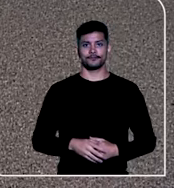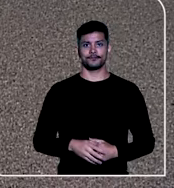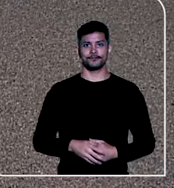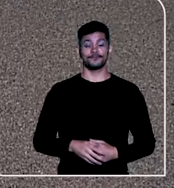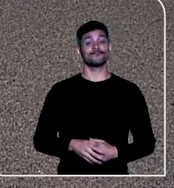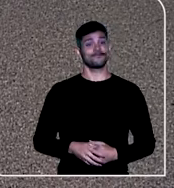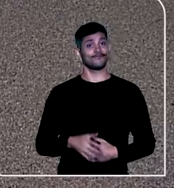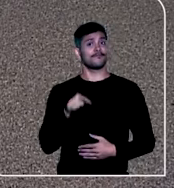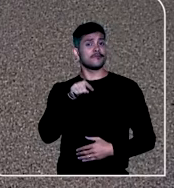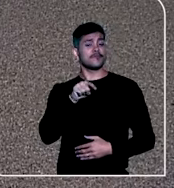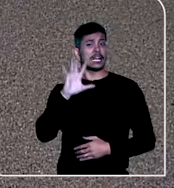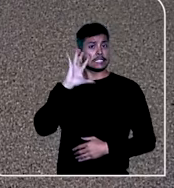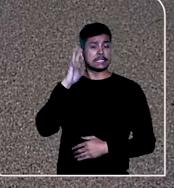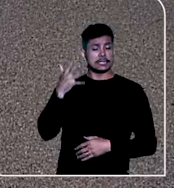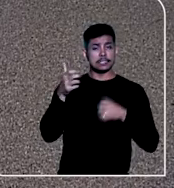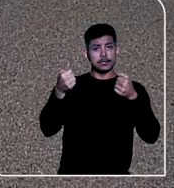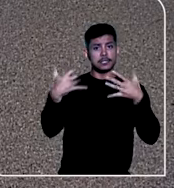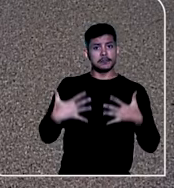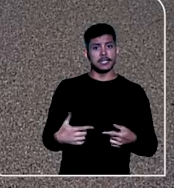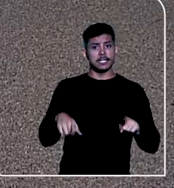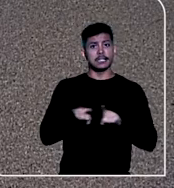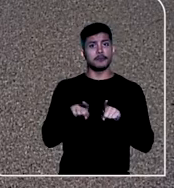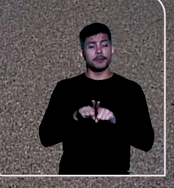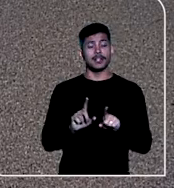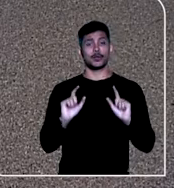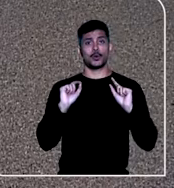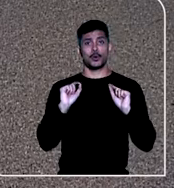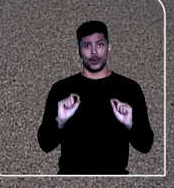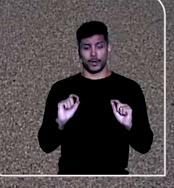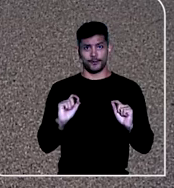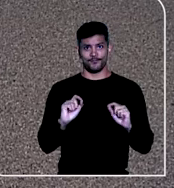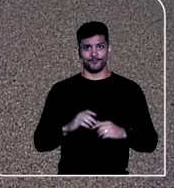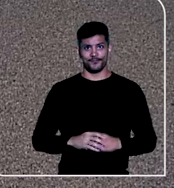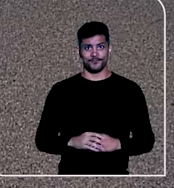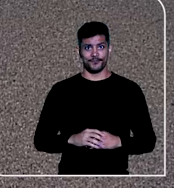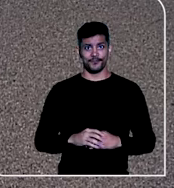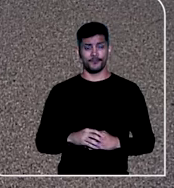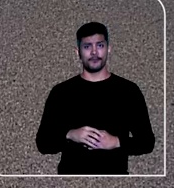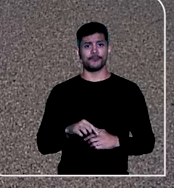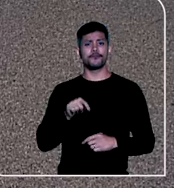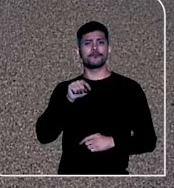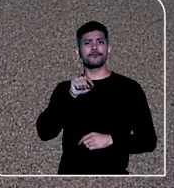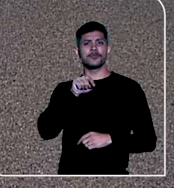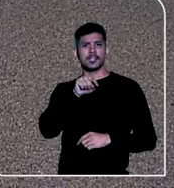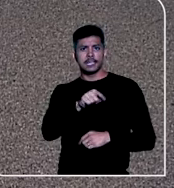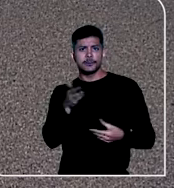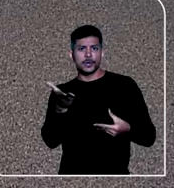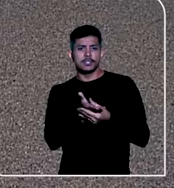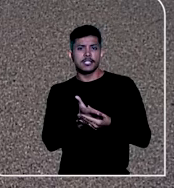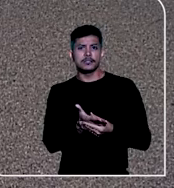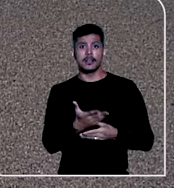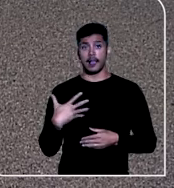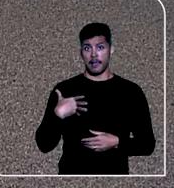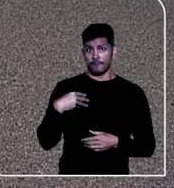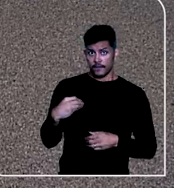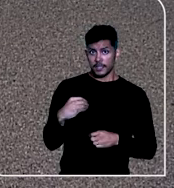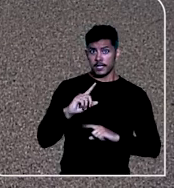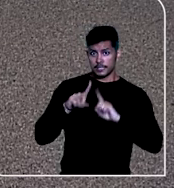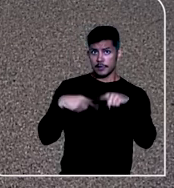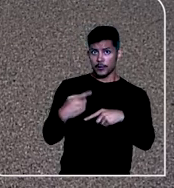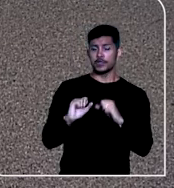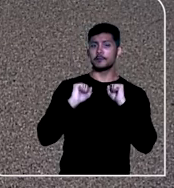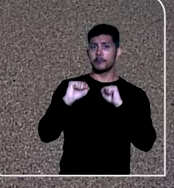Ainda na decisão, o relator, ministro Moura Ribeiro, também observou que no caso analisado, a filha ainda